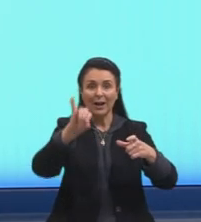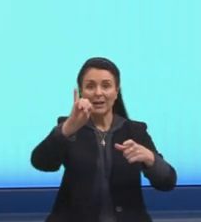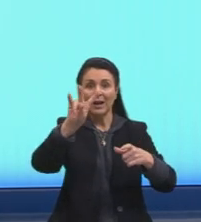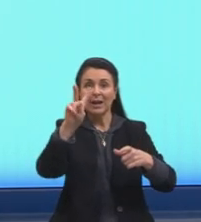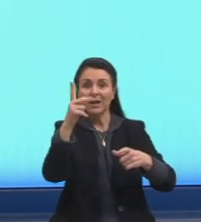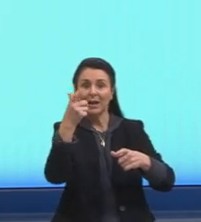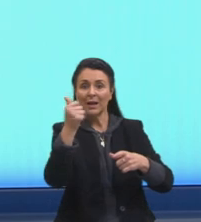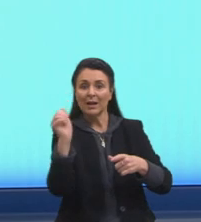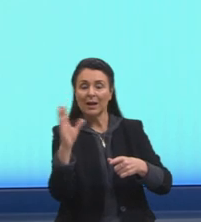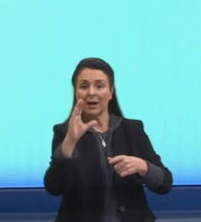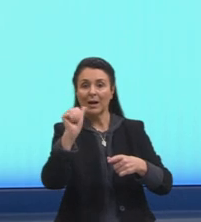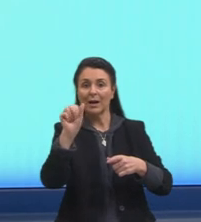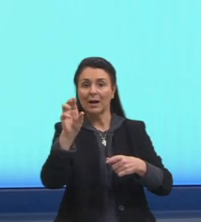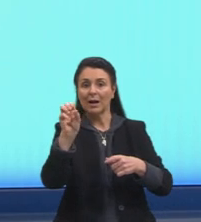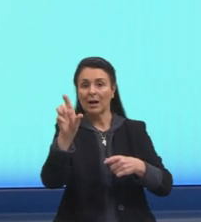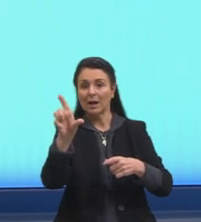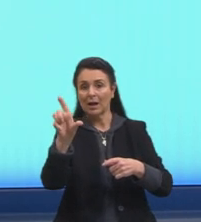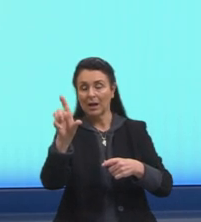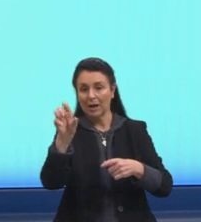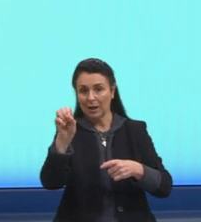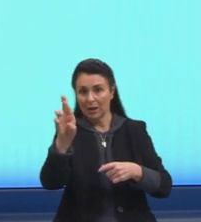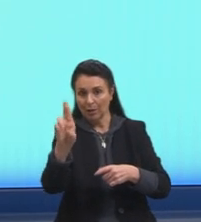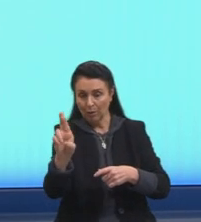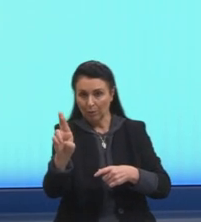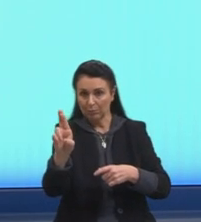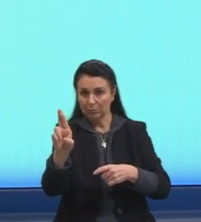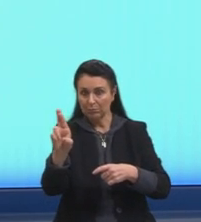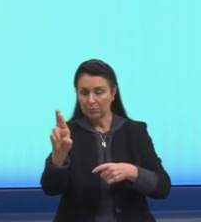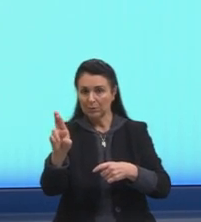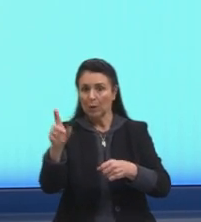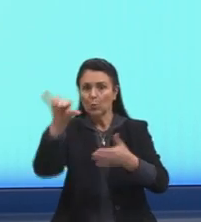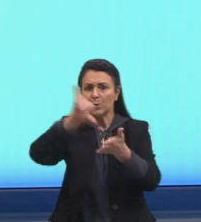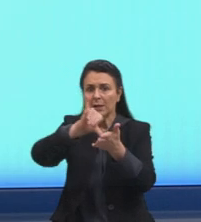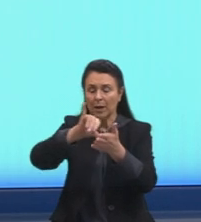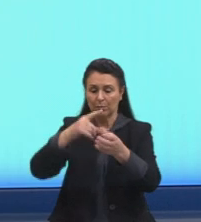onde nós temos o centro da cidade, os centros urbanos, né,